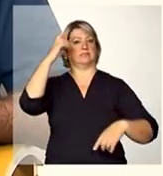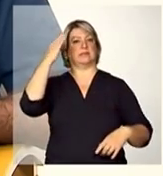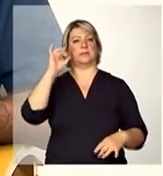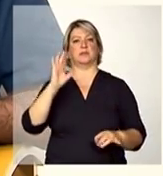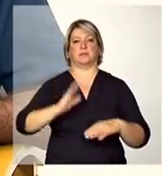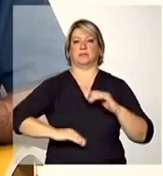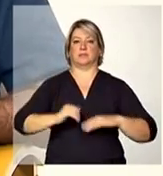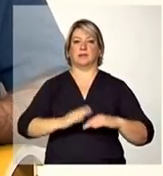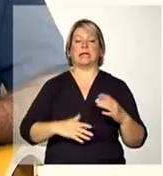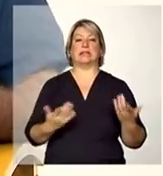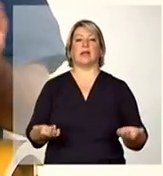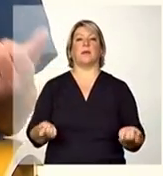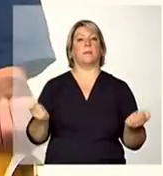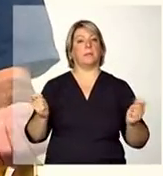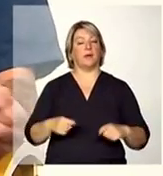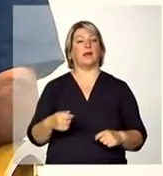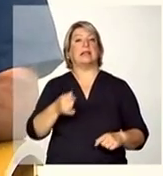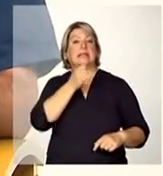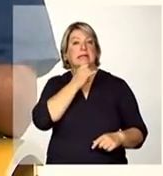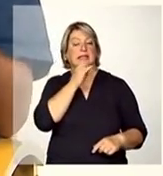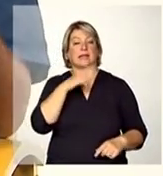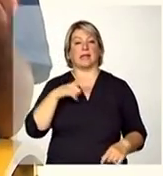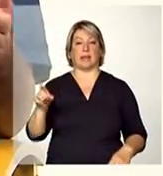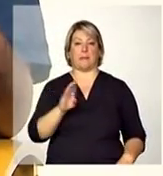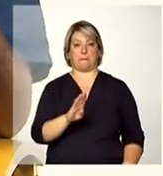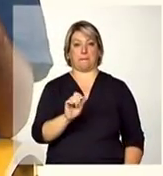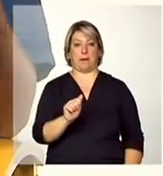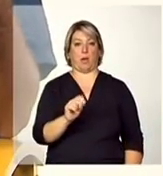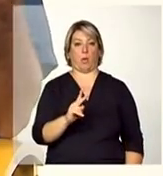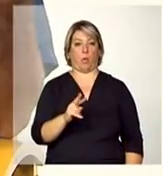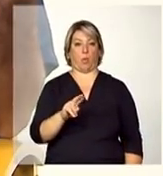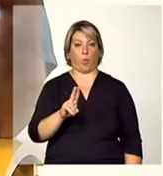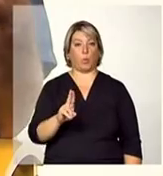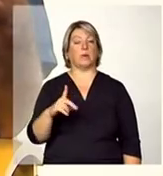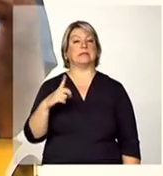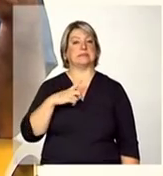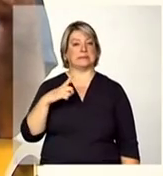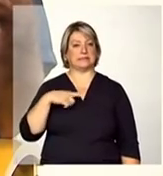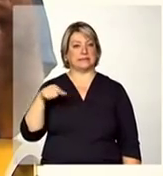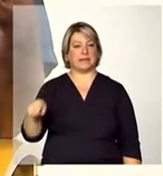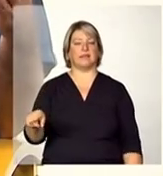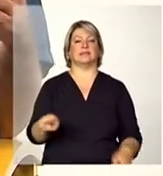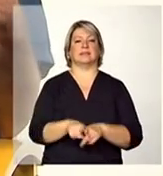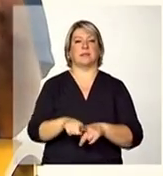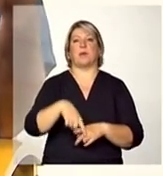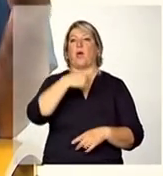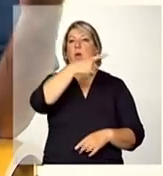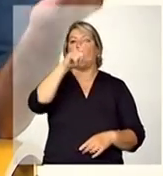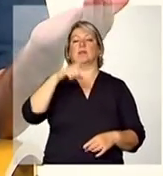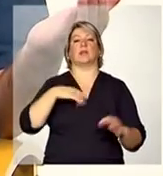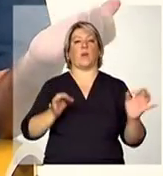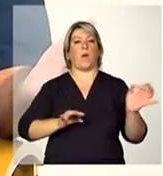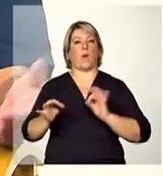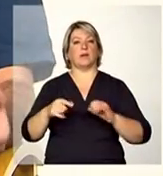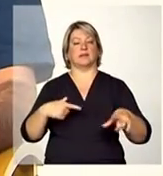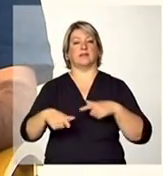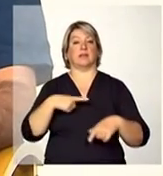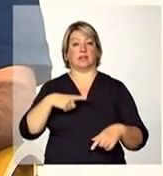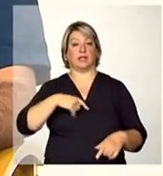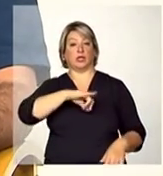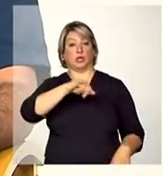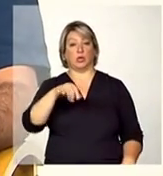então acho que a gente tem exemplos além de Bauru a gente tem outros que também estão reordenando serviços João Pessoa